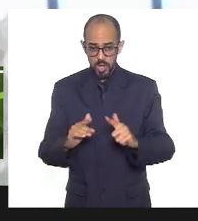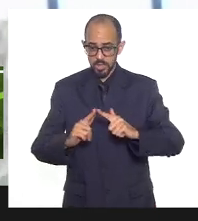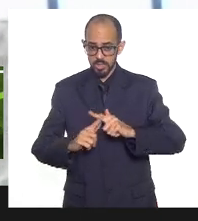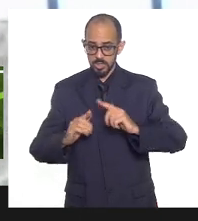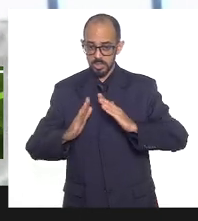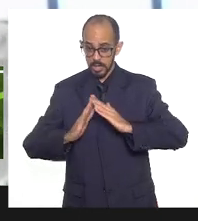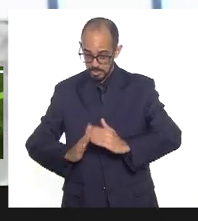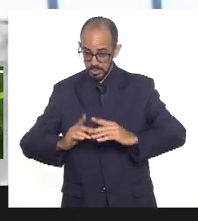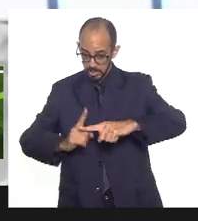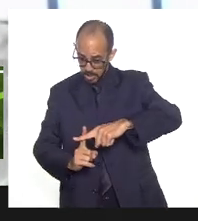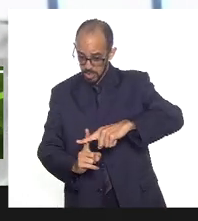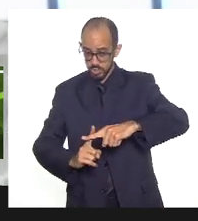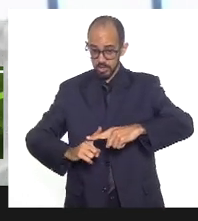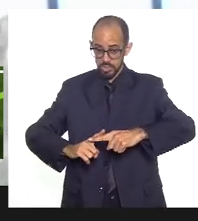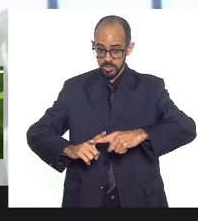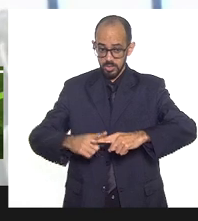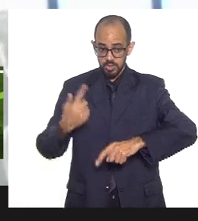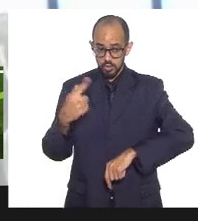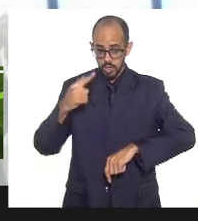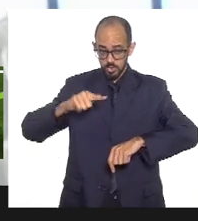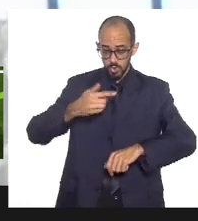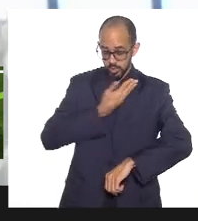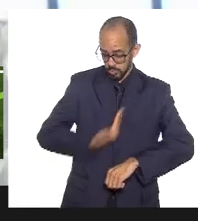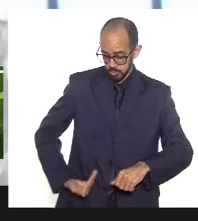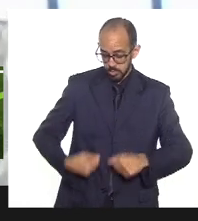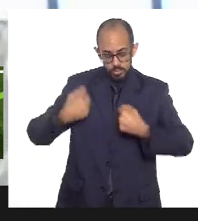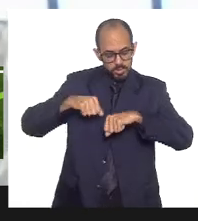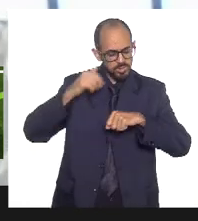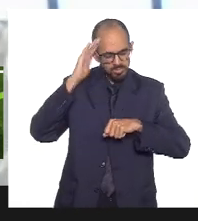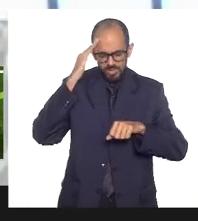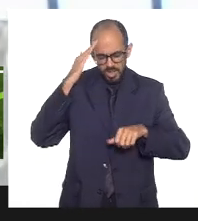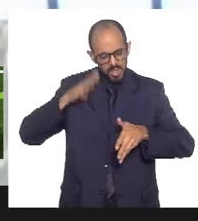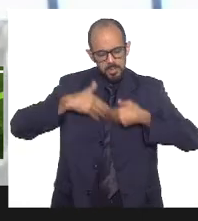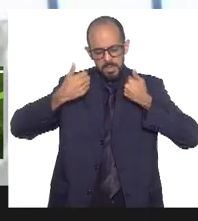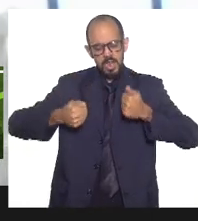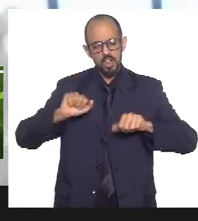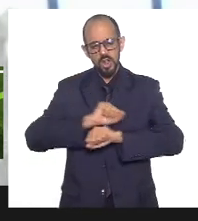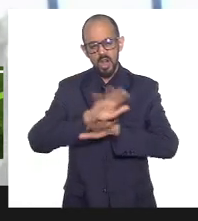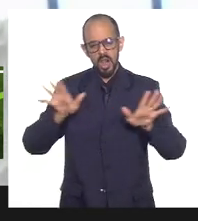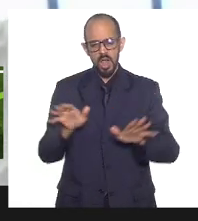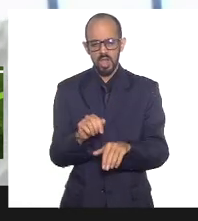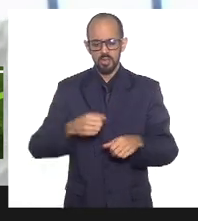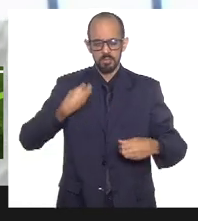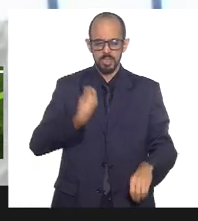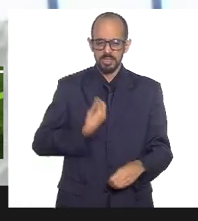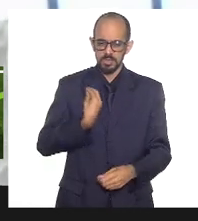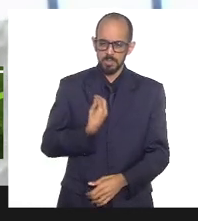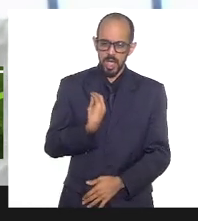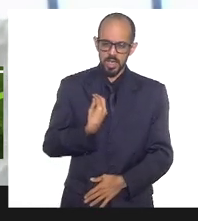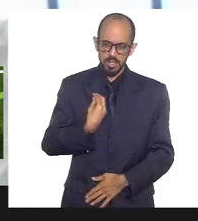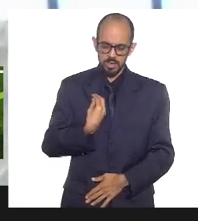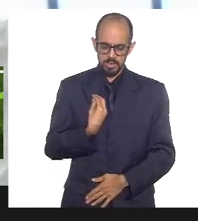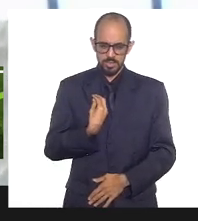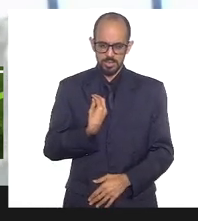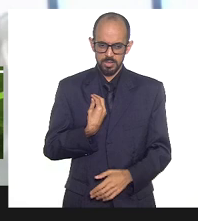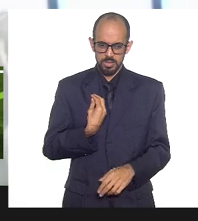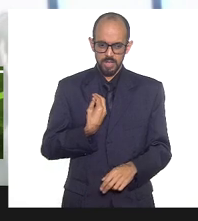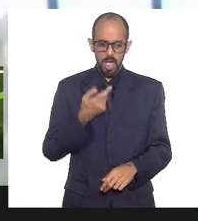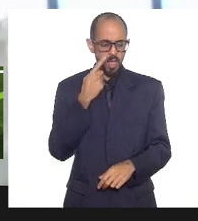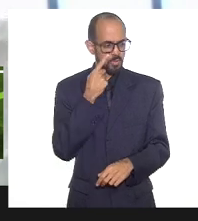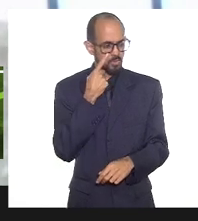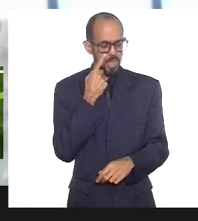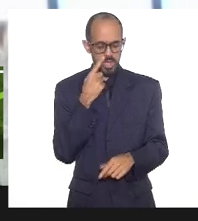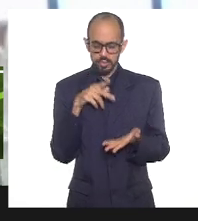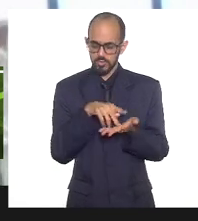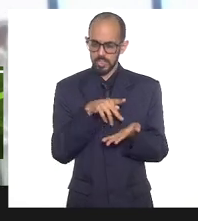gestores públicos devem entender melhor. e participar, e assistir, não estamos